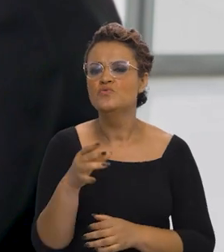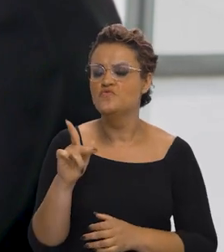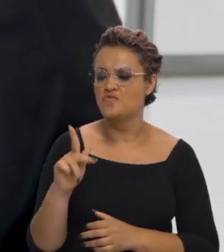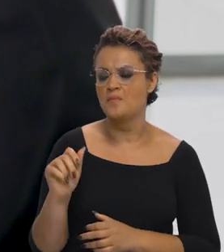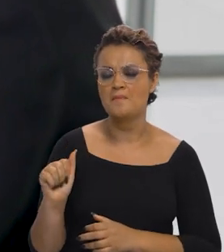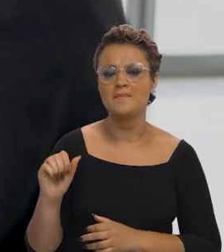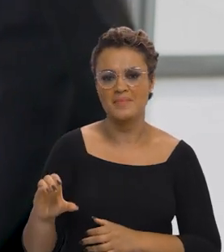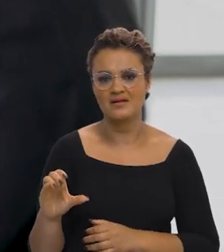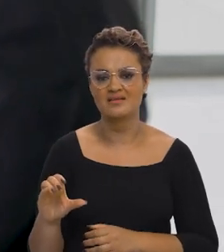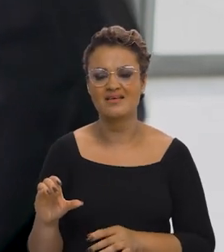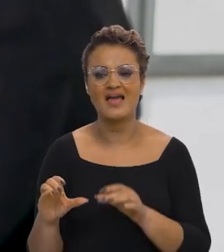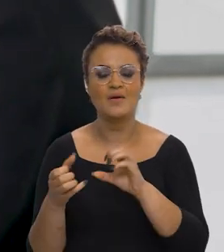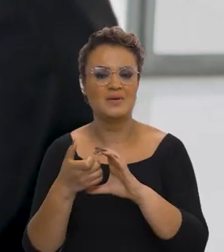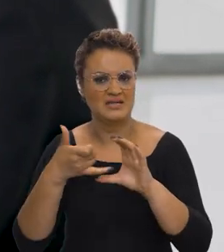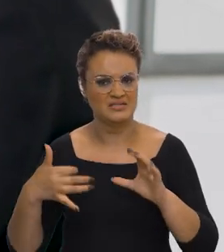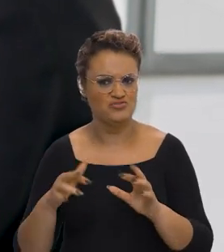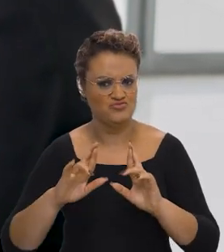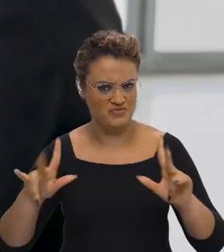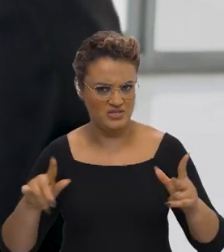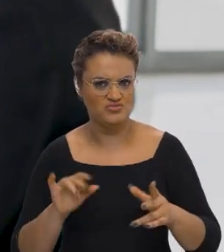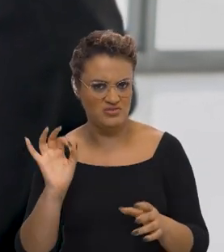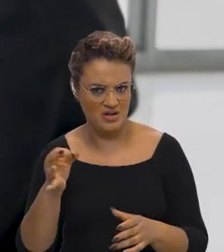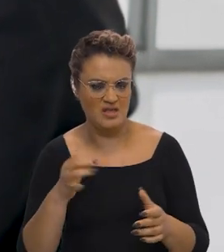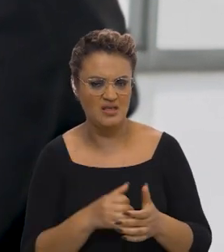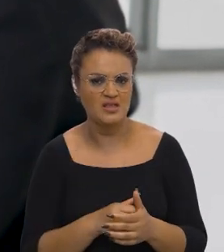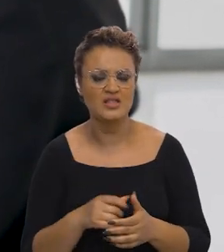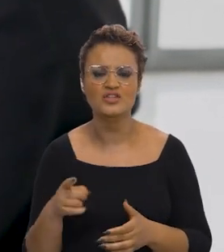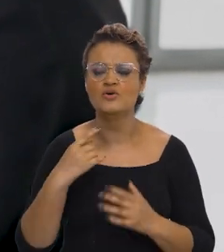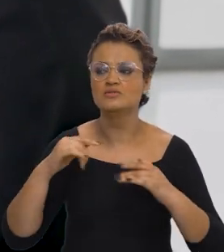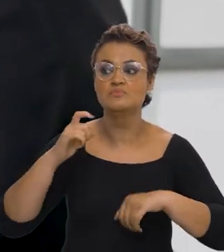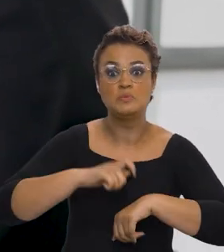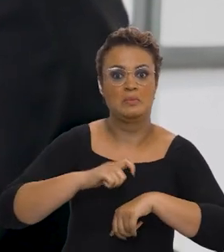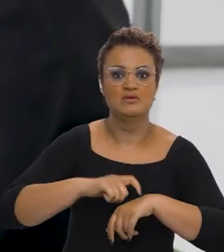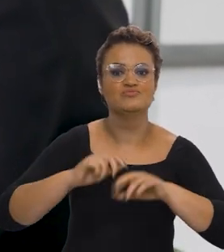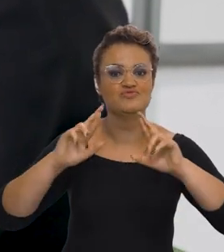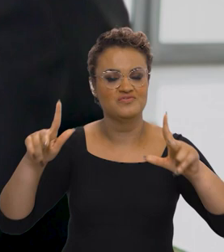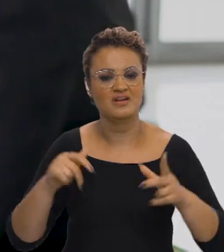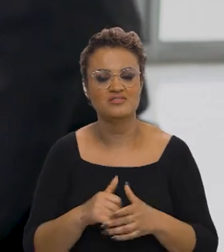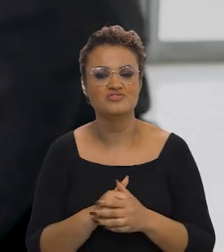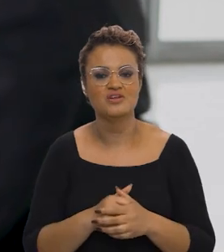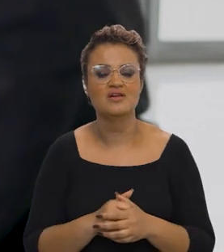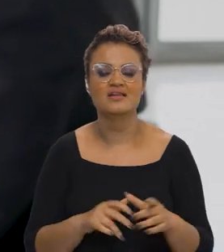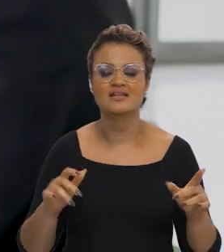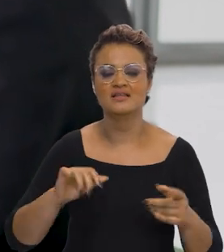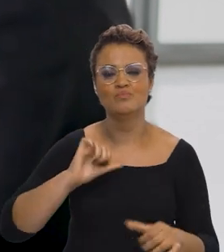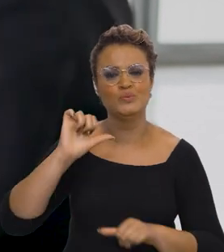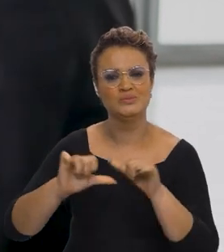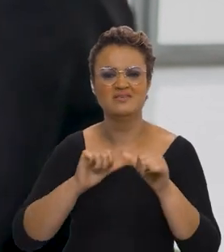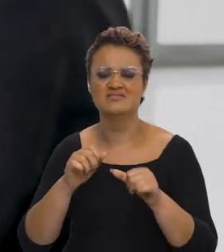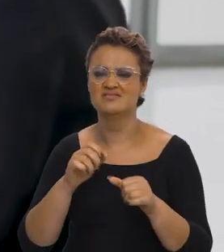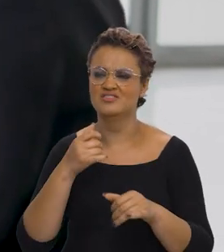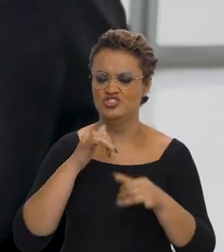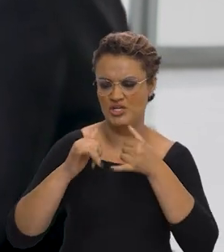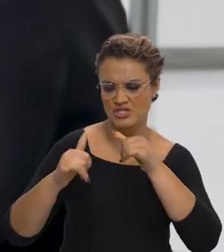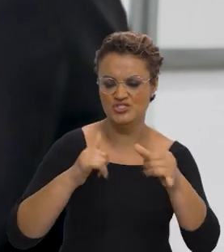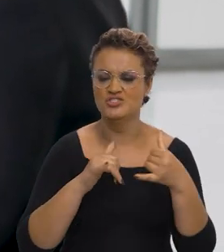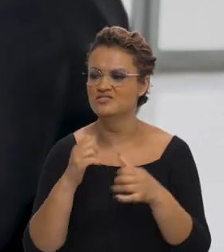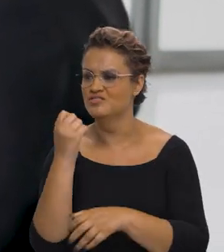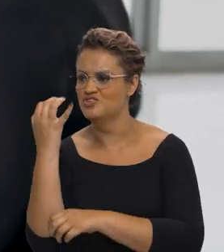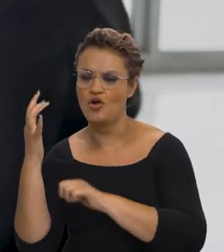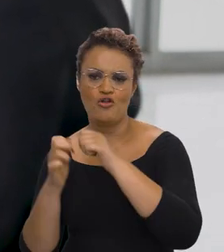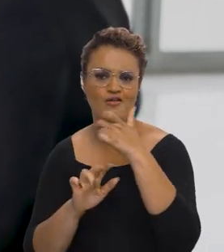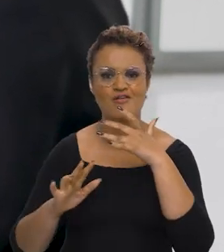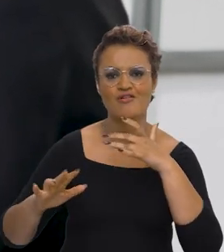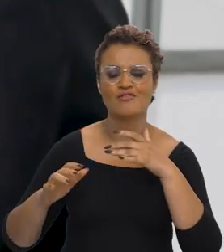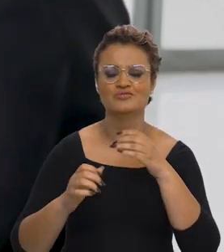ele vem com uma pegada diferente, né? Que estamos também num momento diferente de transição energética, transição